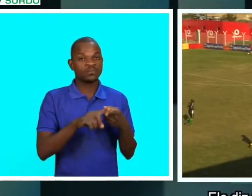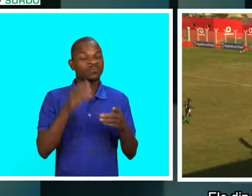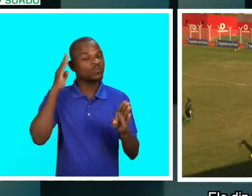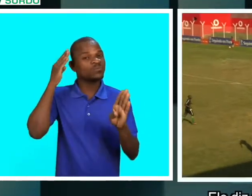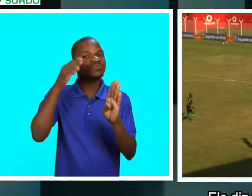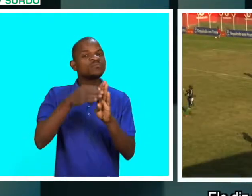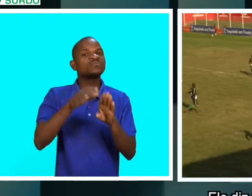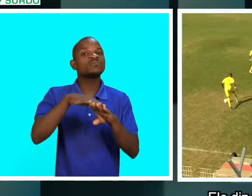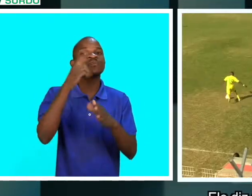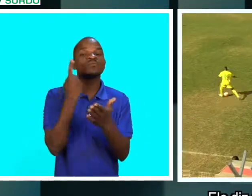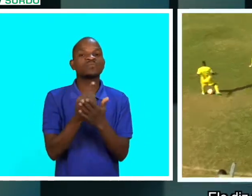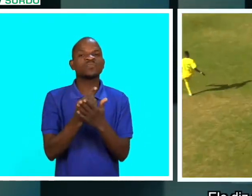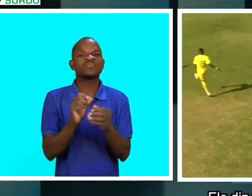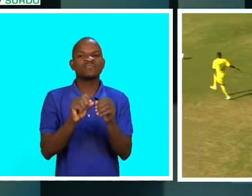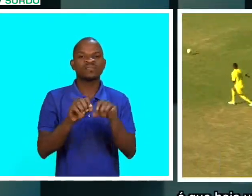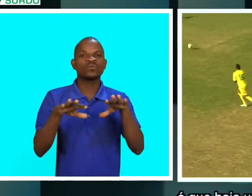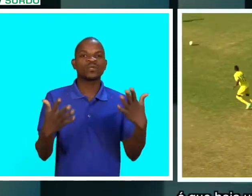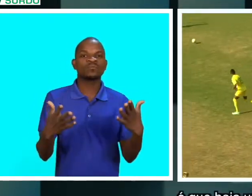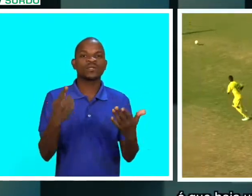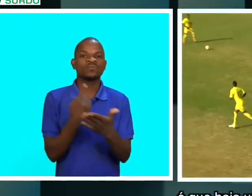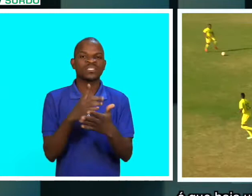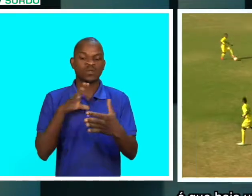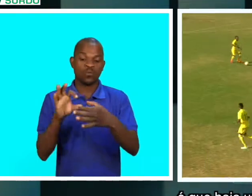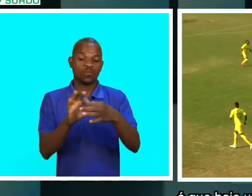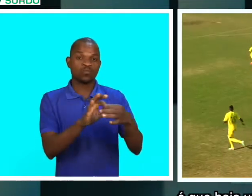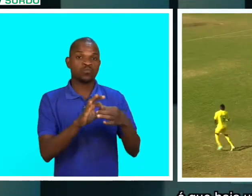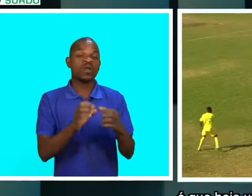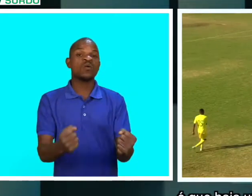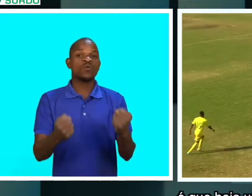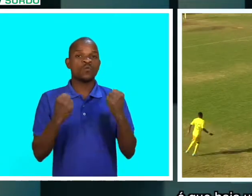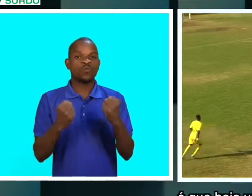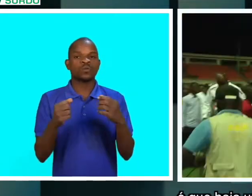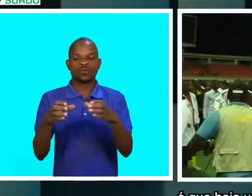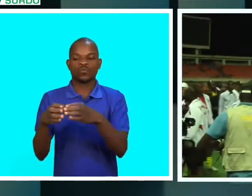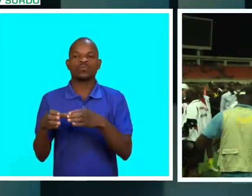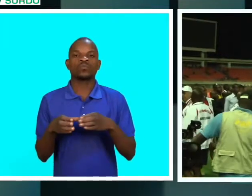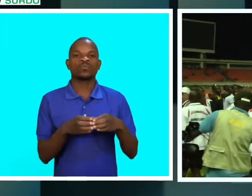Diz que o objetivo fundamental é que haja uma ligação forte entre os diversos escalões.